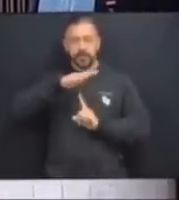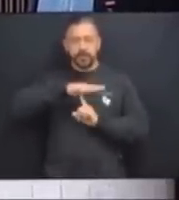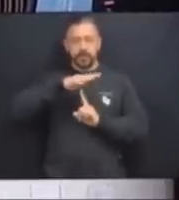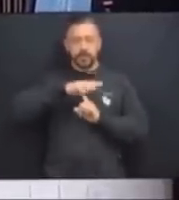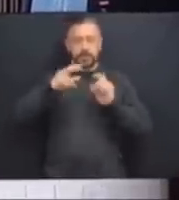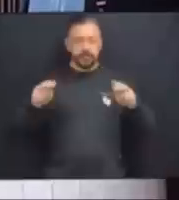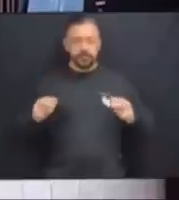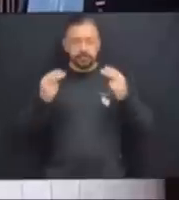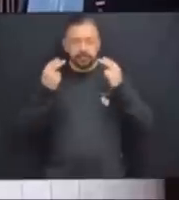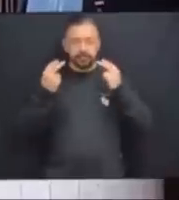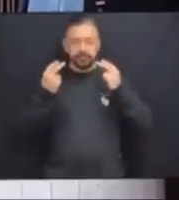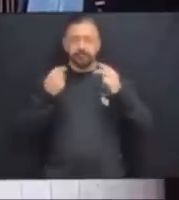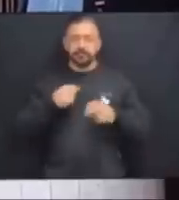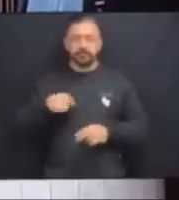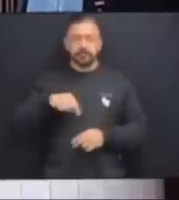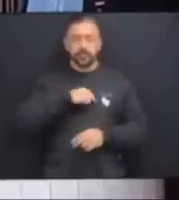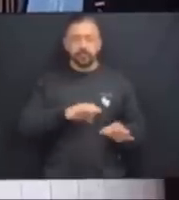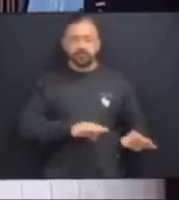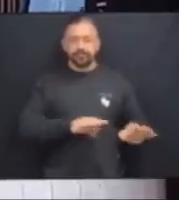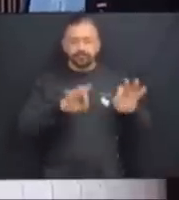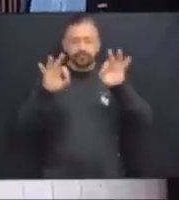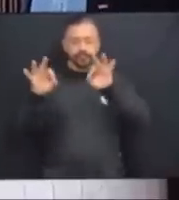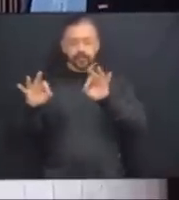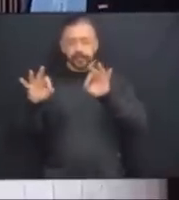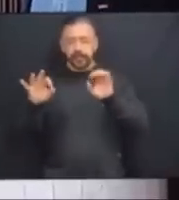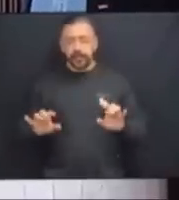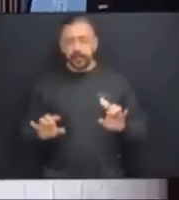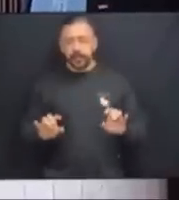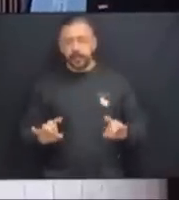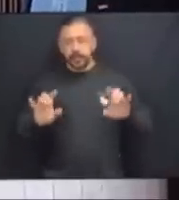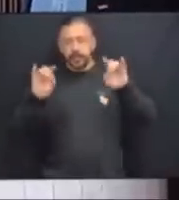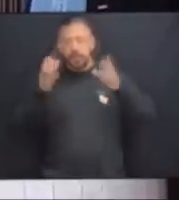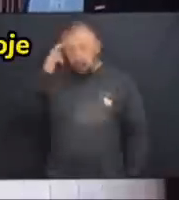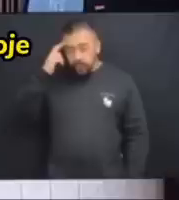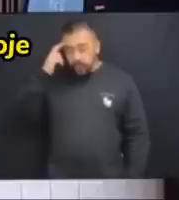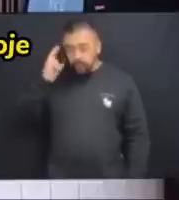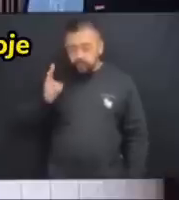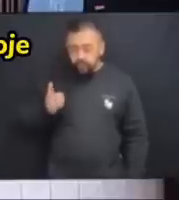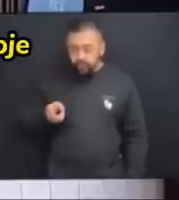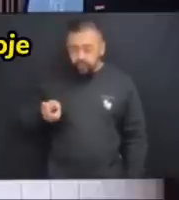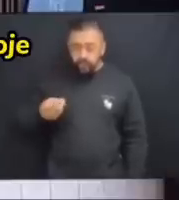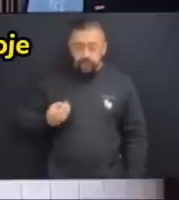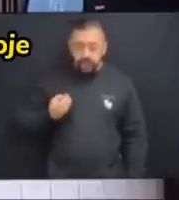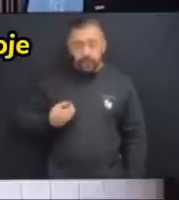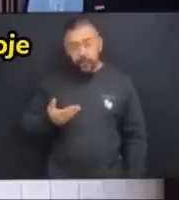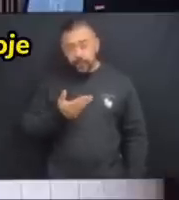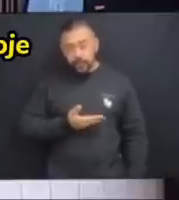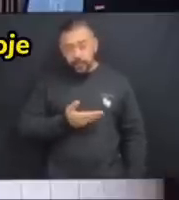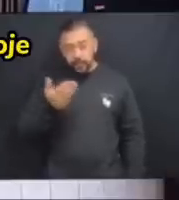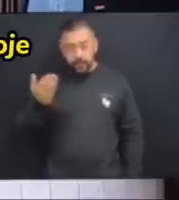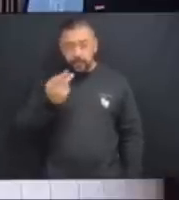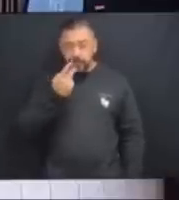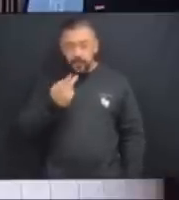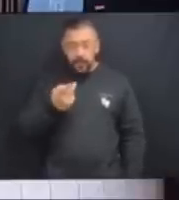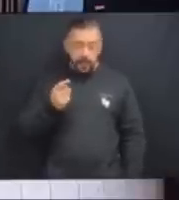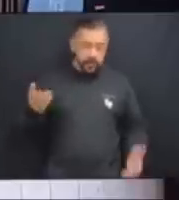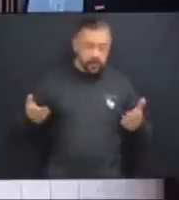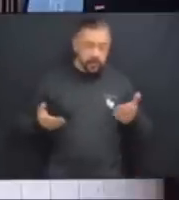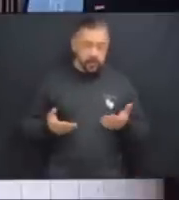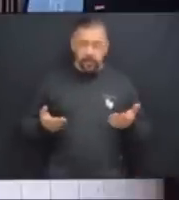assiste, e em especial as crianças. Para vocês eu queria fazer essa fala hoje,